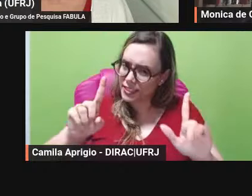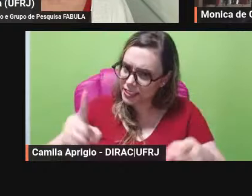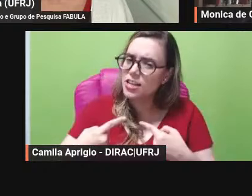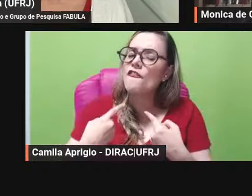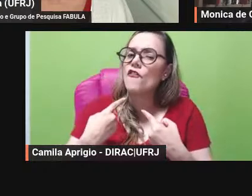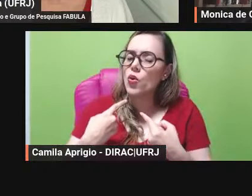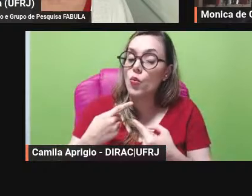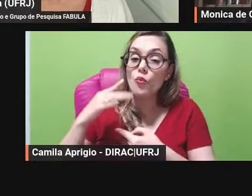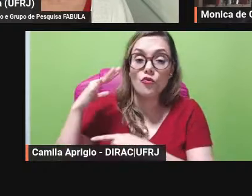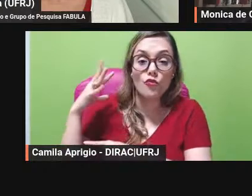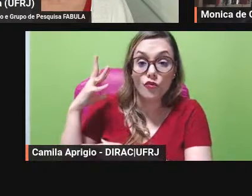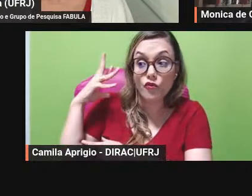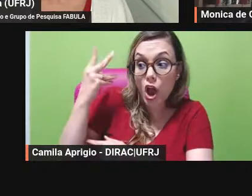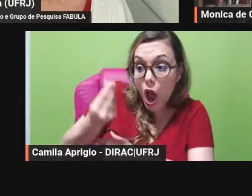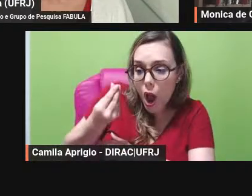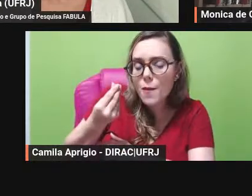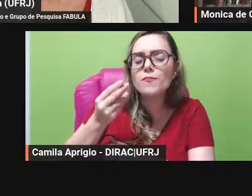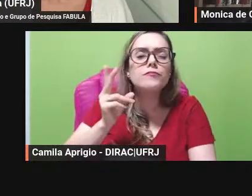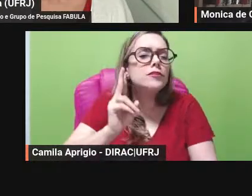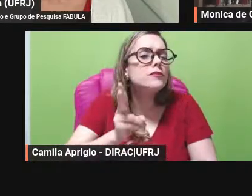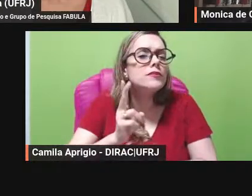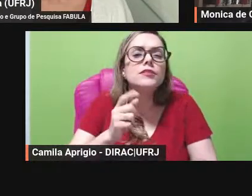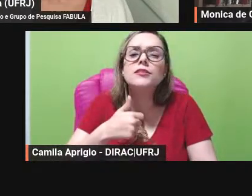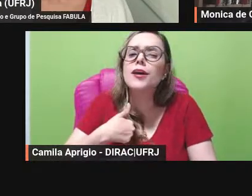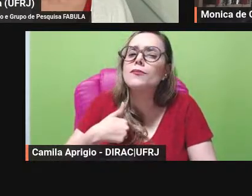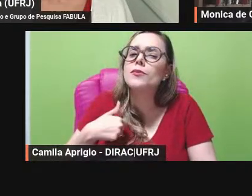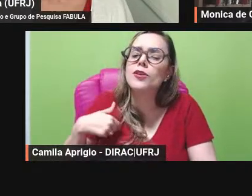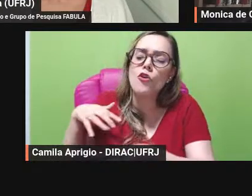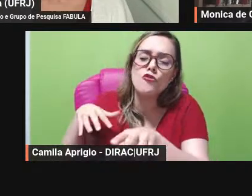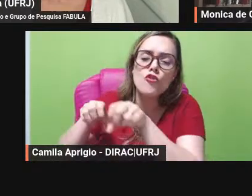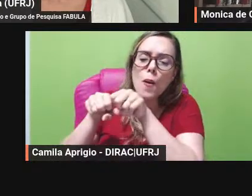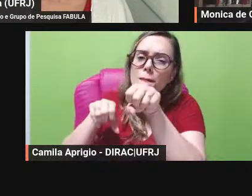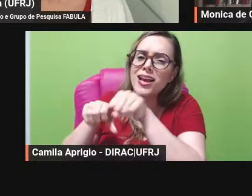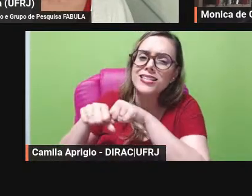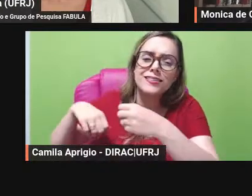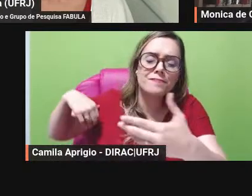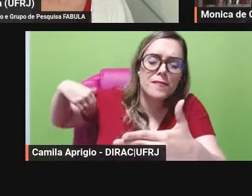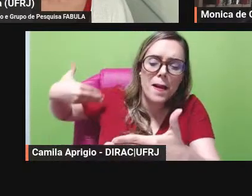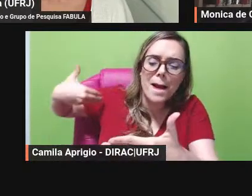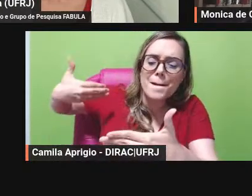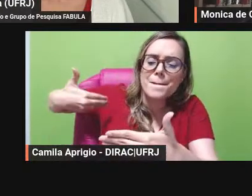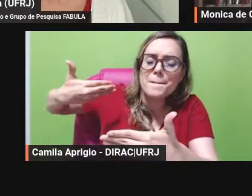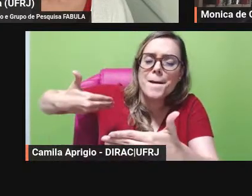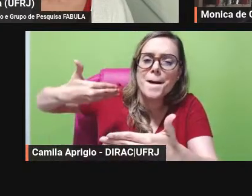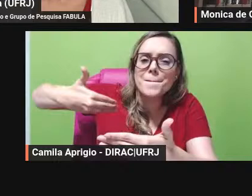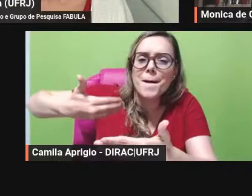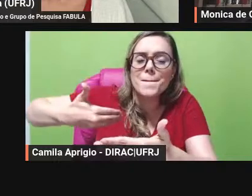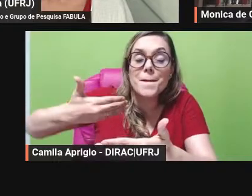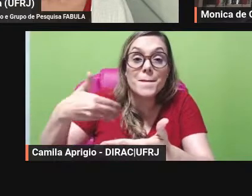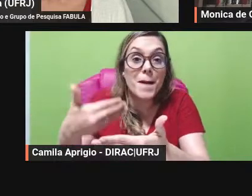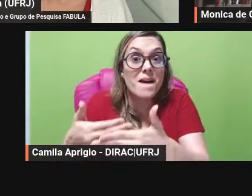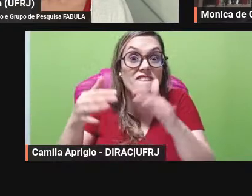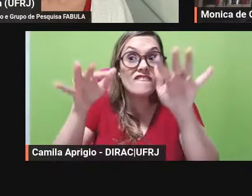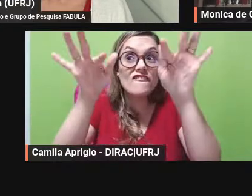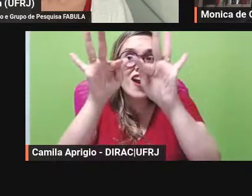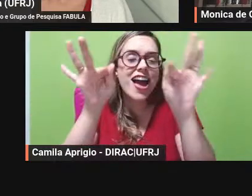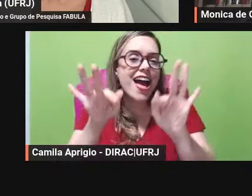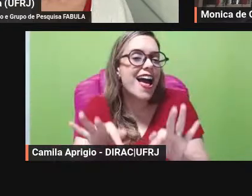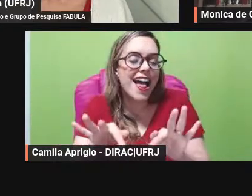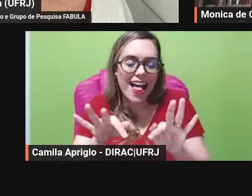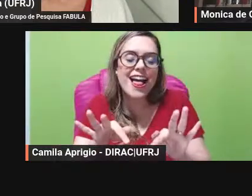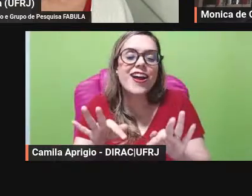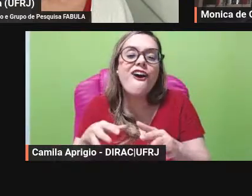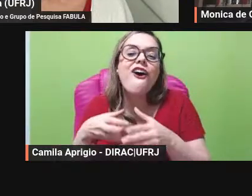teve presente ao longo da minha formação eu sempre tive a felicidade de conviver com a